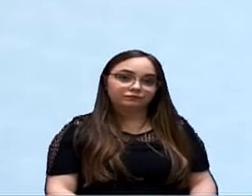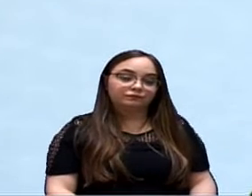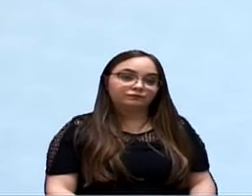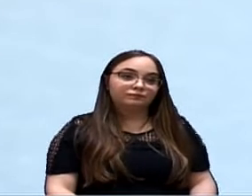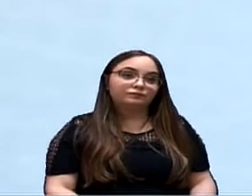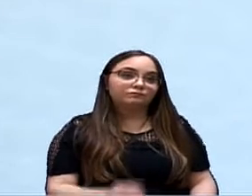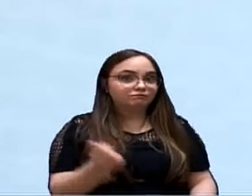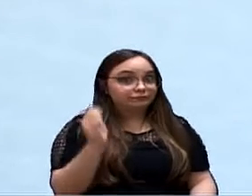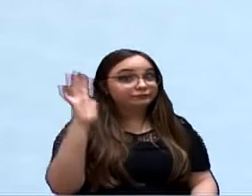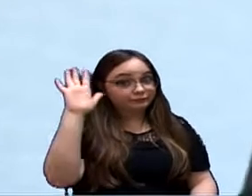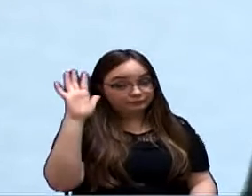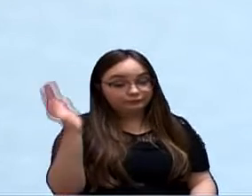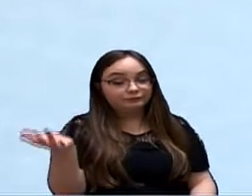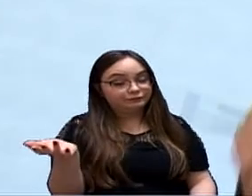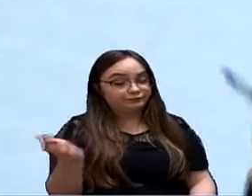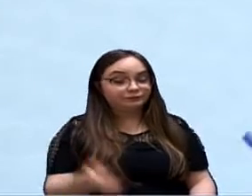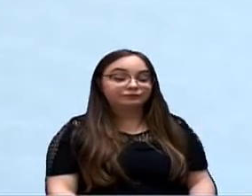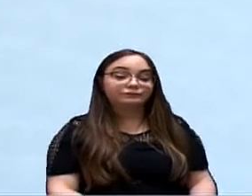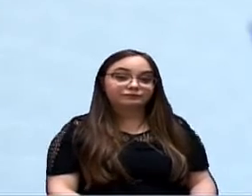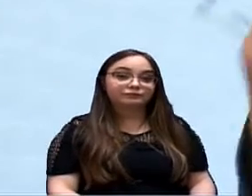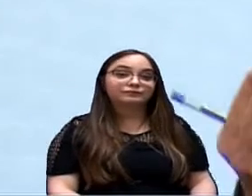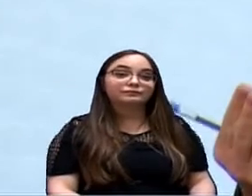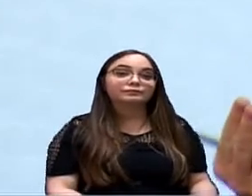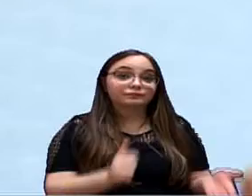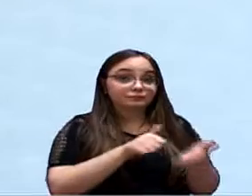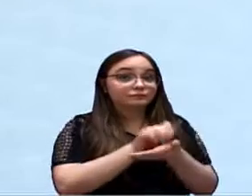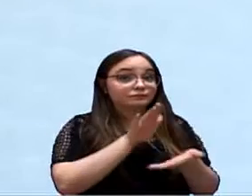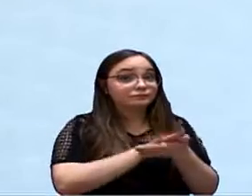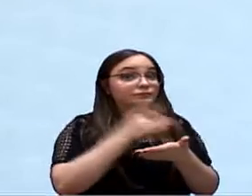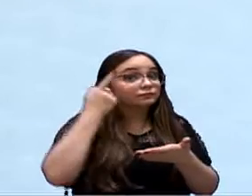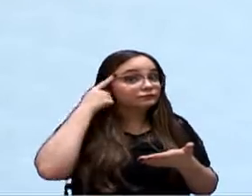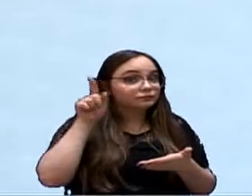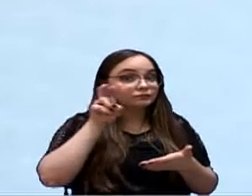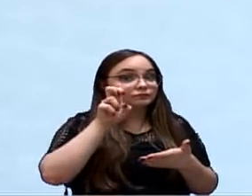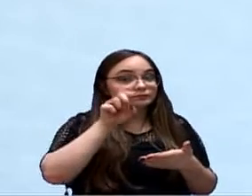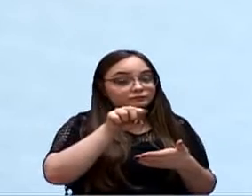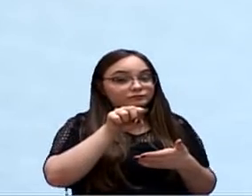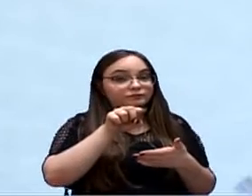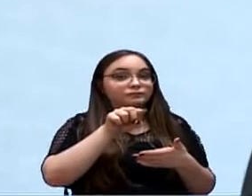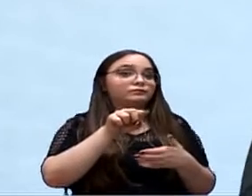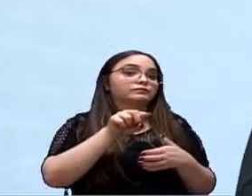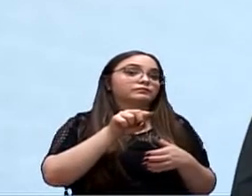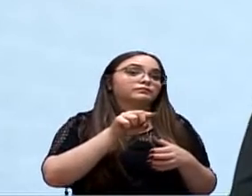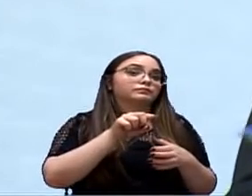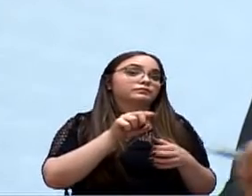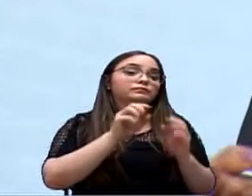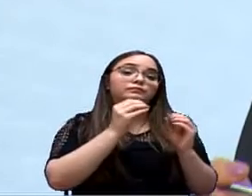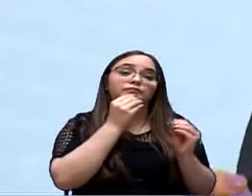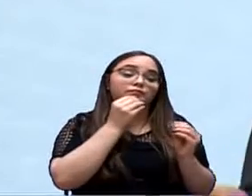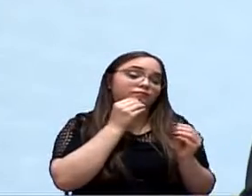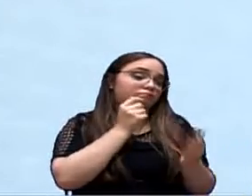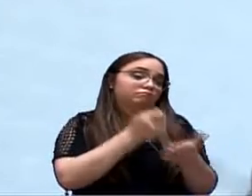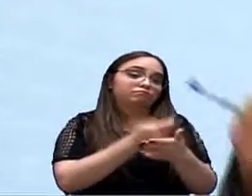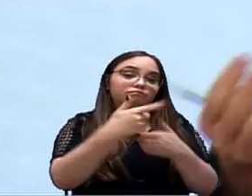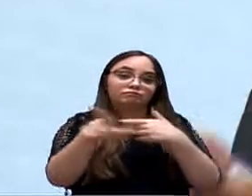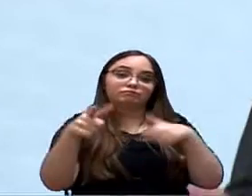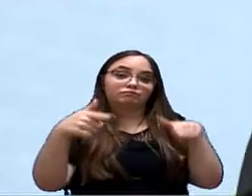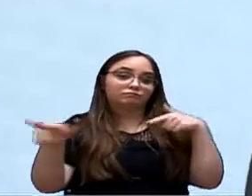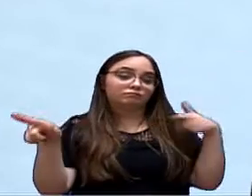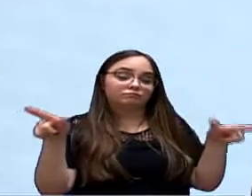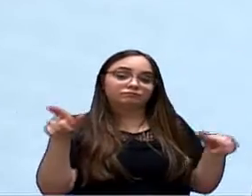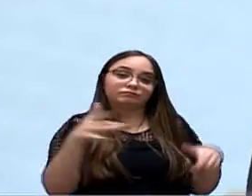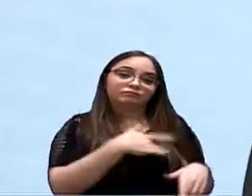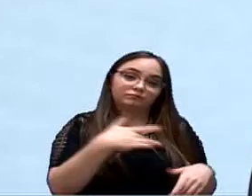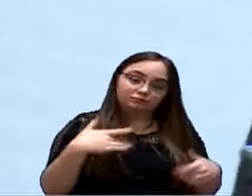valor alto, uma multa diária, esses R$ 5.000 poderiam ser investidos em outras questões, a saúde, a